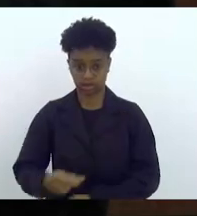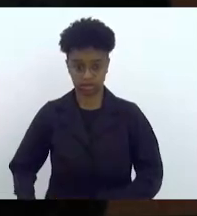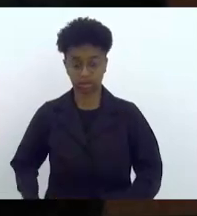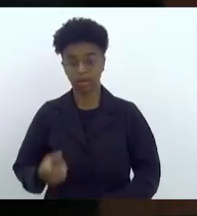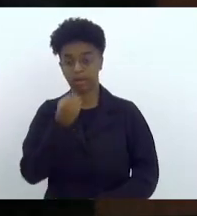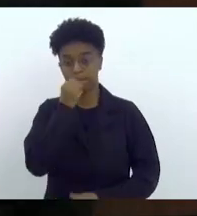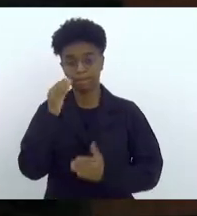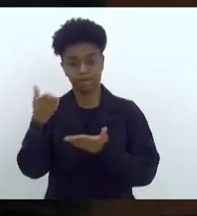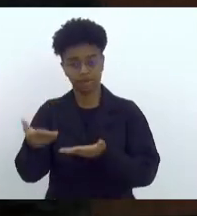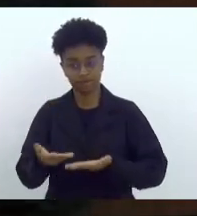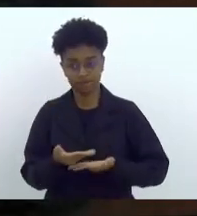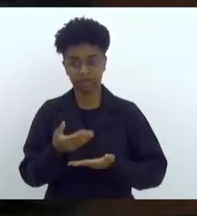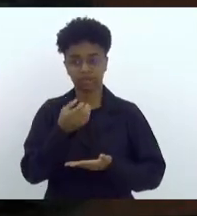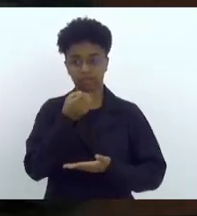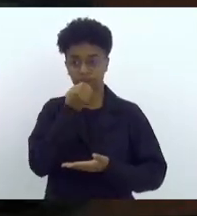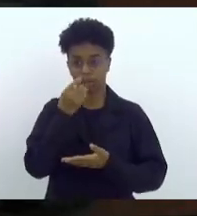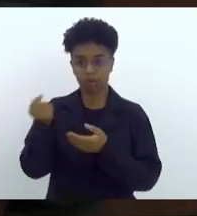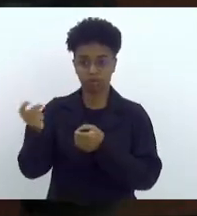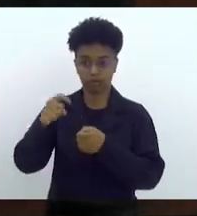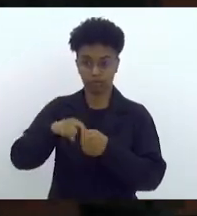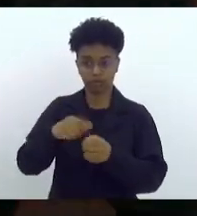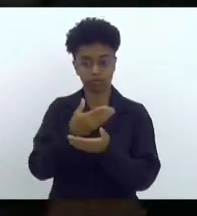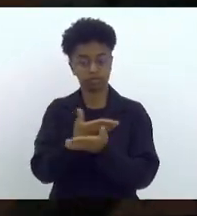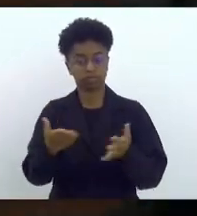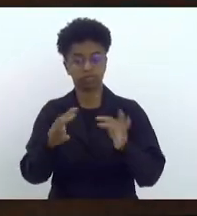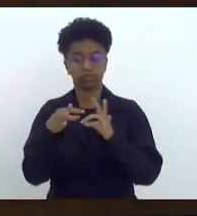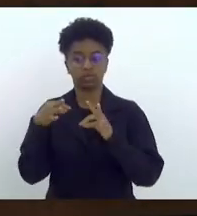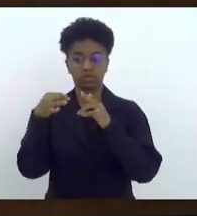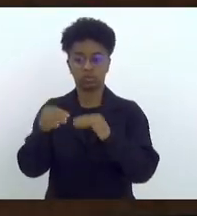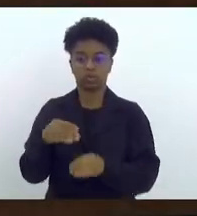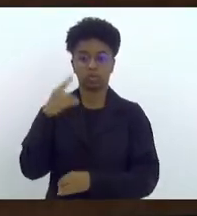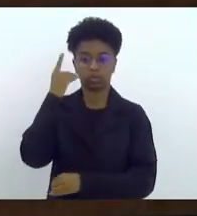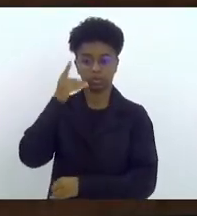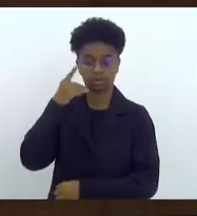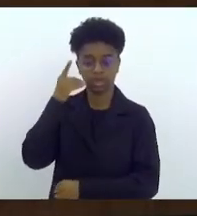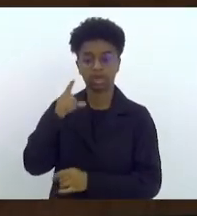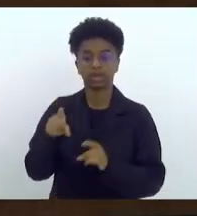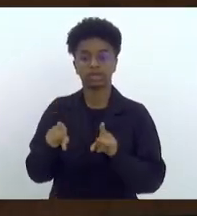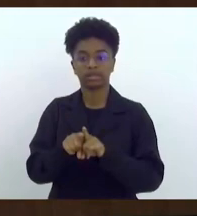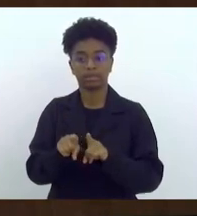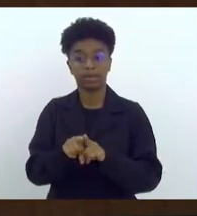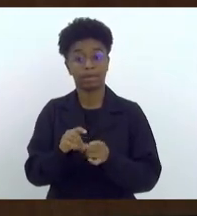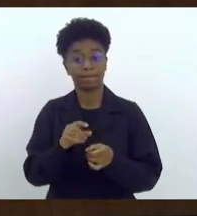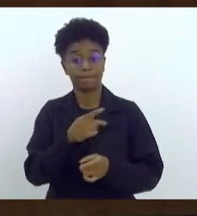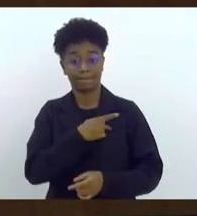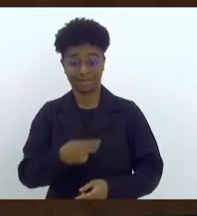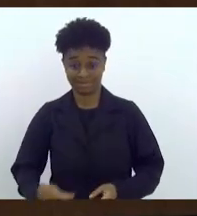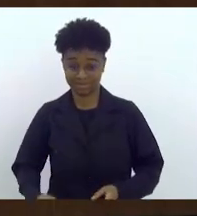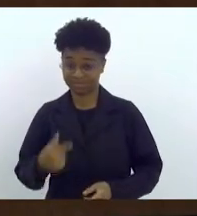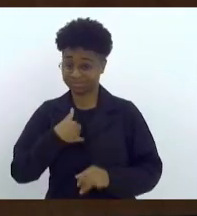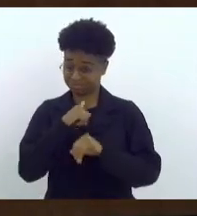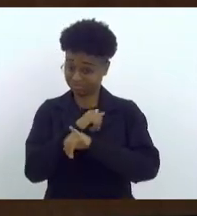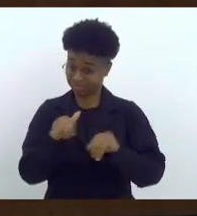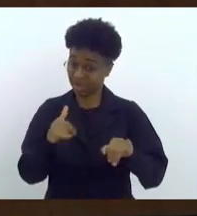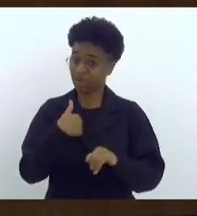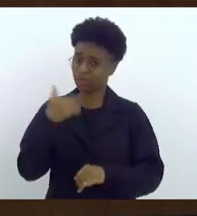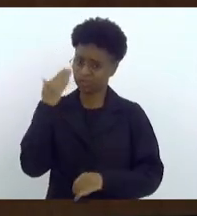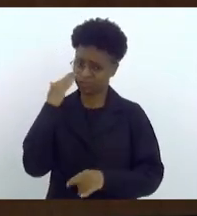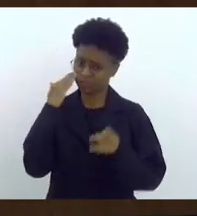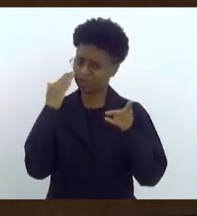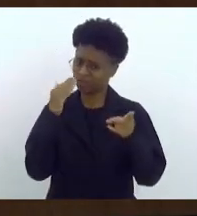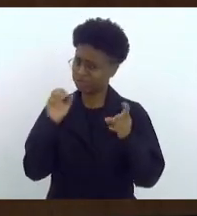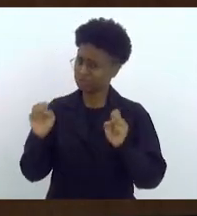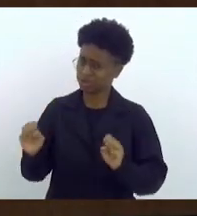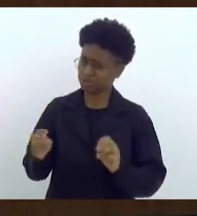boa tarde, bom retorno a todos os deputados de Dê Presidente, que inclusive fiquei sabendo que Vossa Excelência deu um show